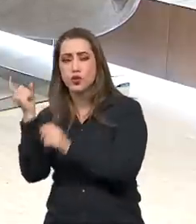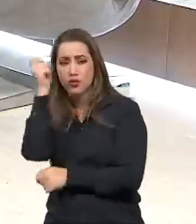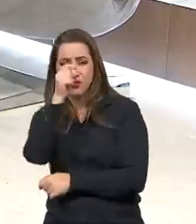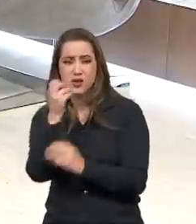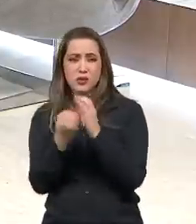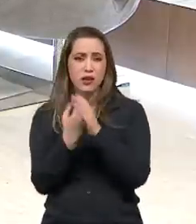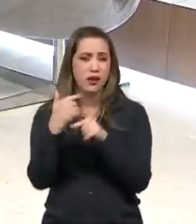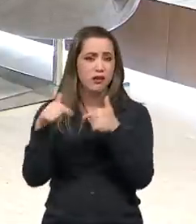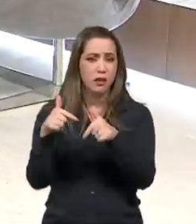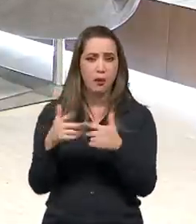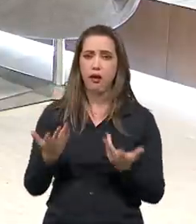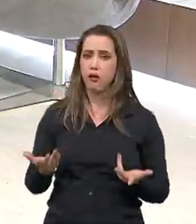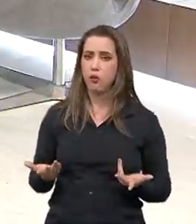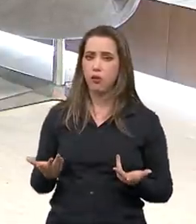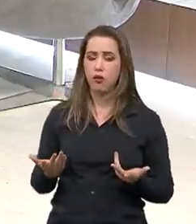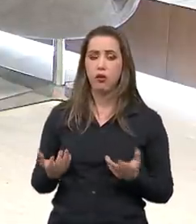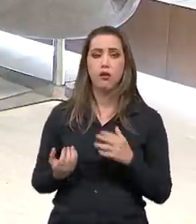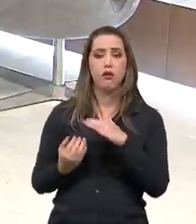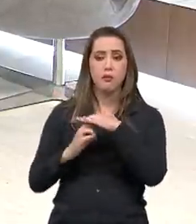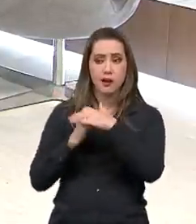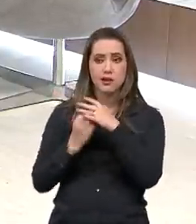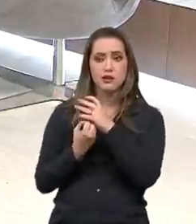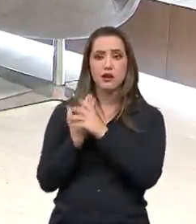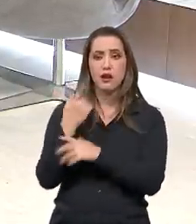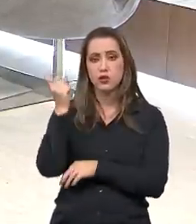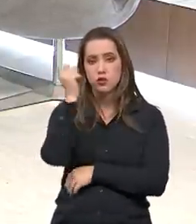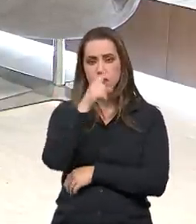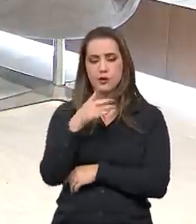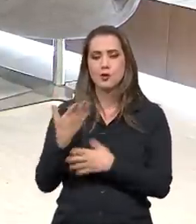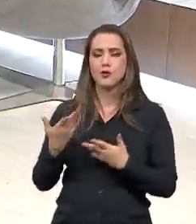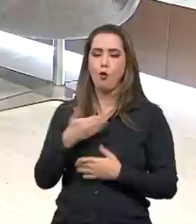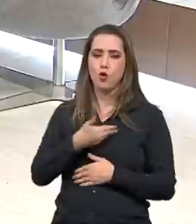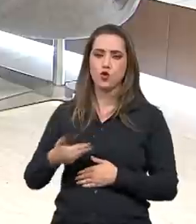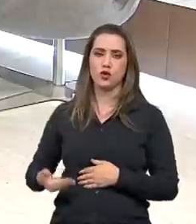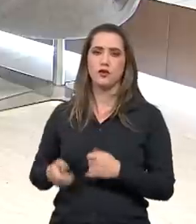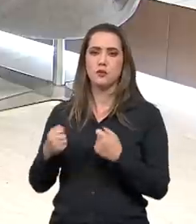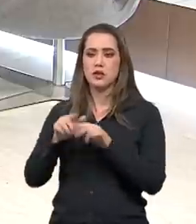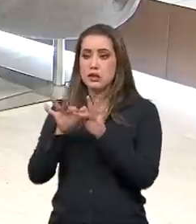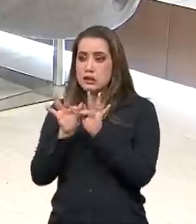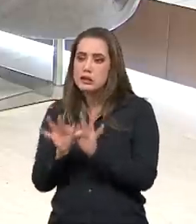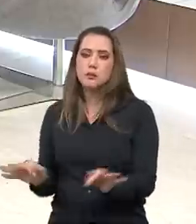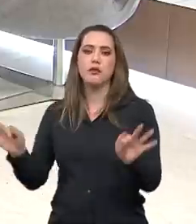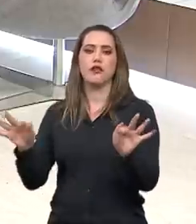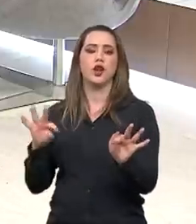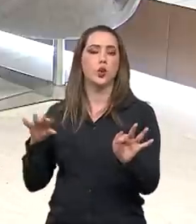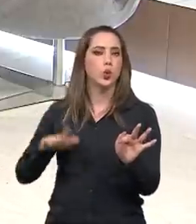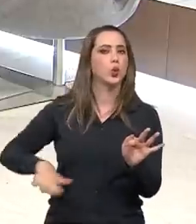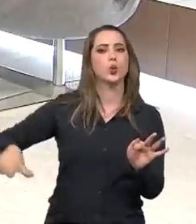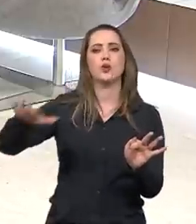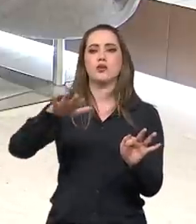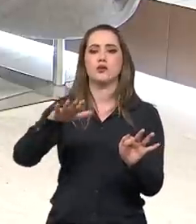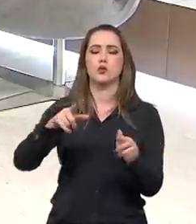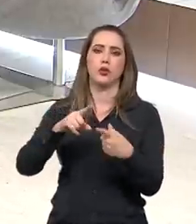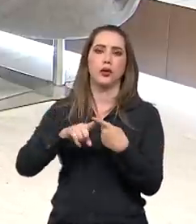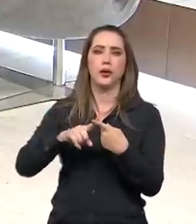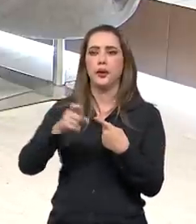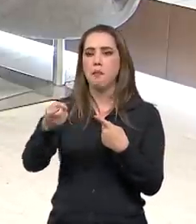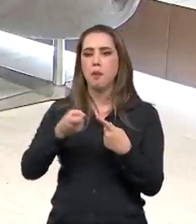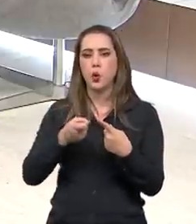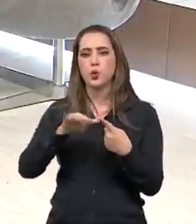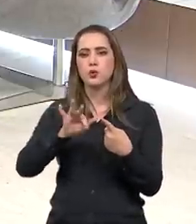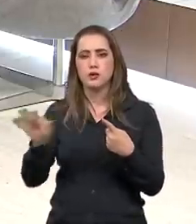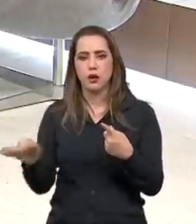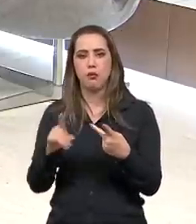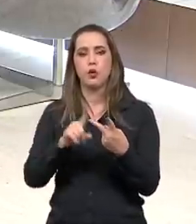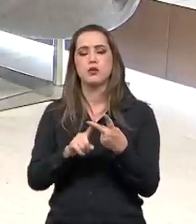Estado hoje é remover um pouco dessas dificuldades. Reduzir imposto, reduzir burocracia. E, recentemente, nós tivemos ganhos